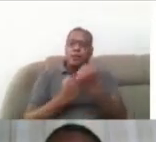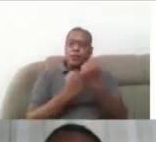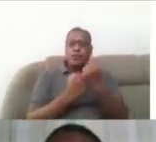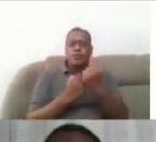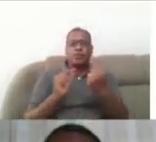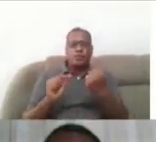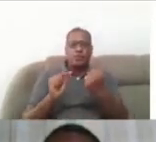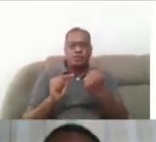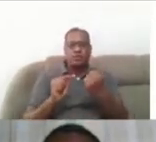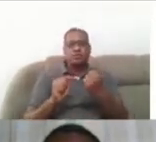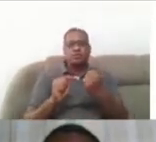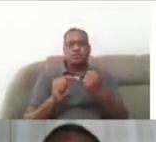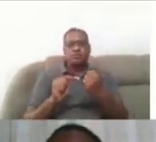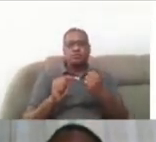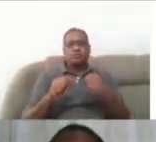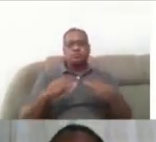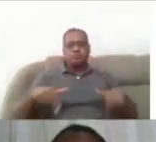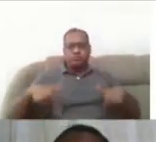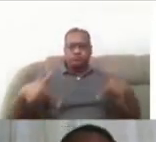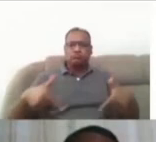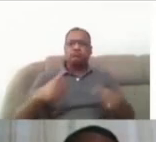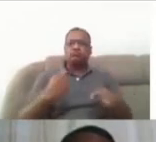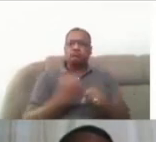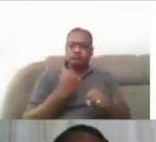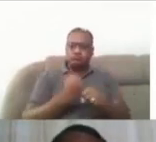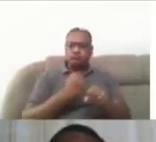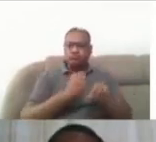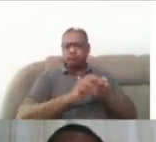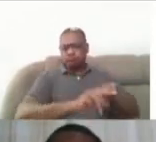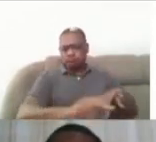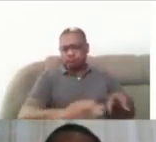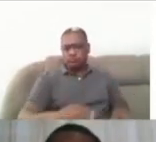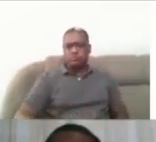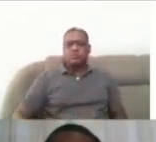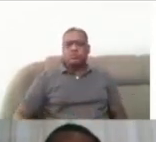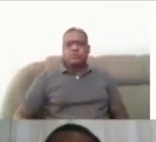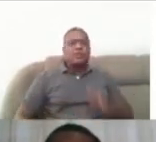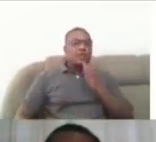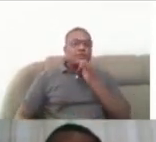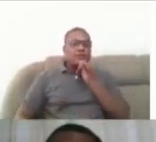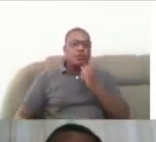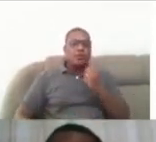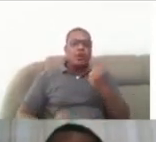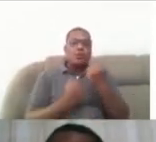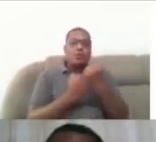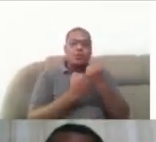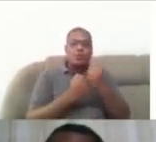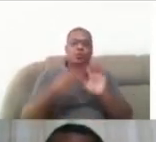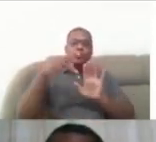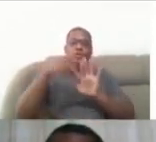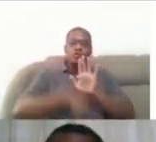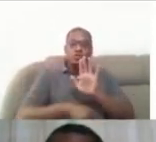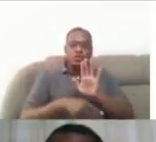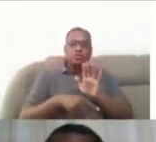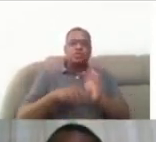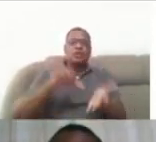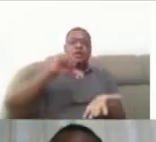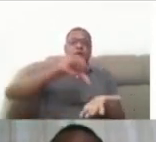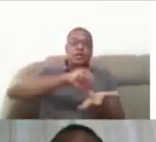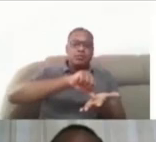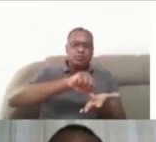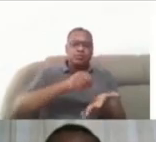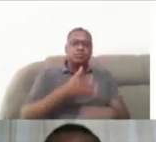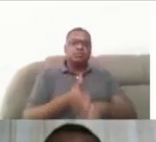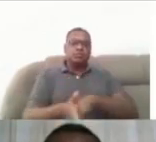dessa ordem. Como podemos, eu posso citar aqui, o apoio ao projeto Campus Acessível, que foi um